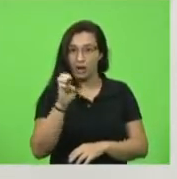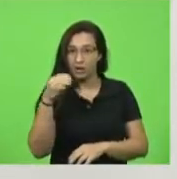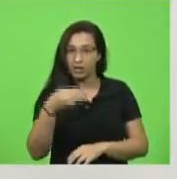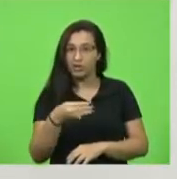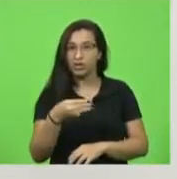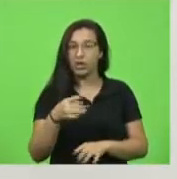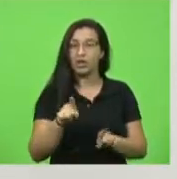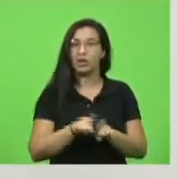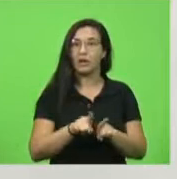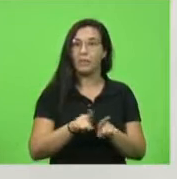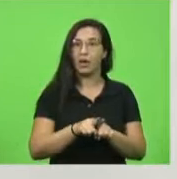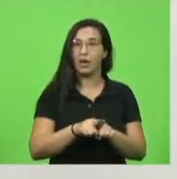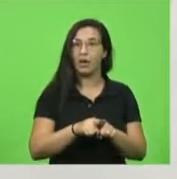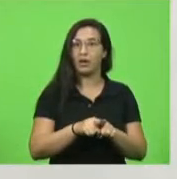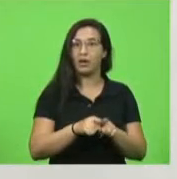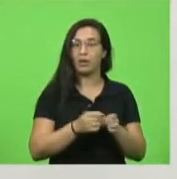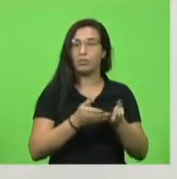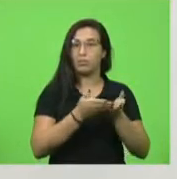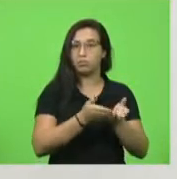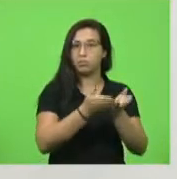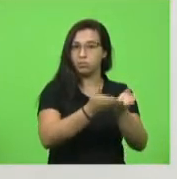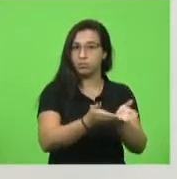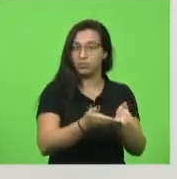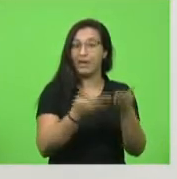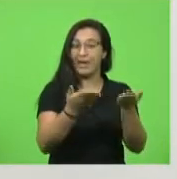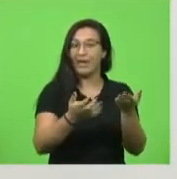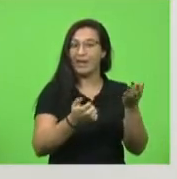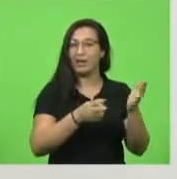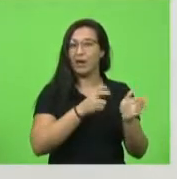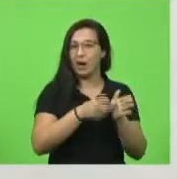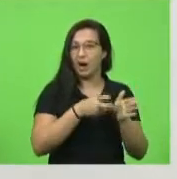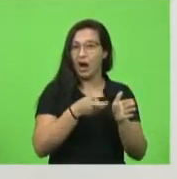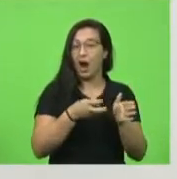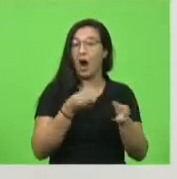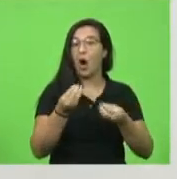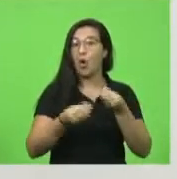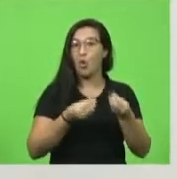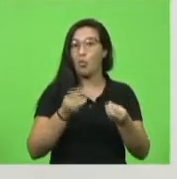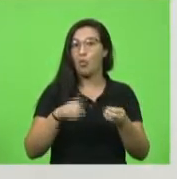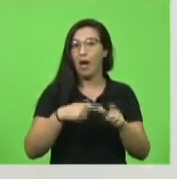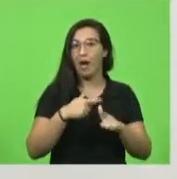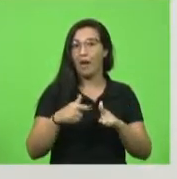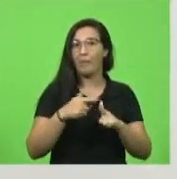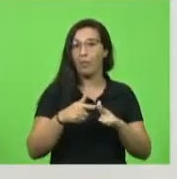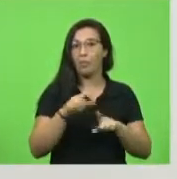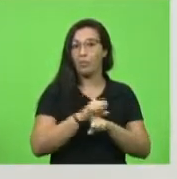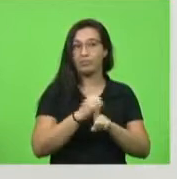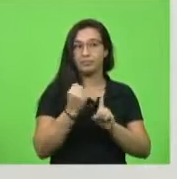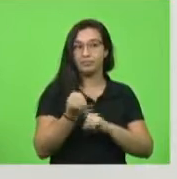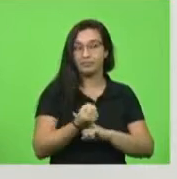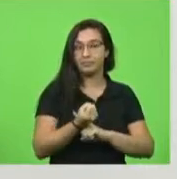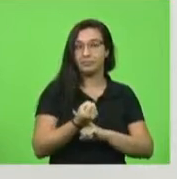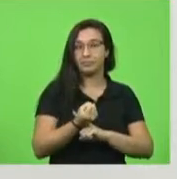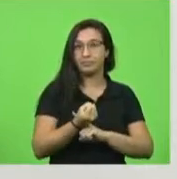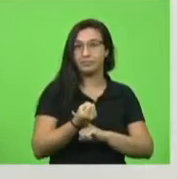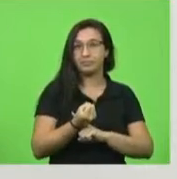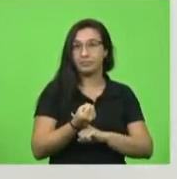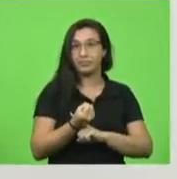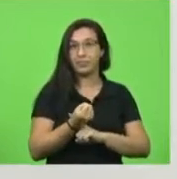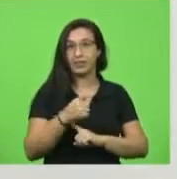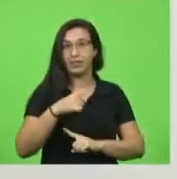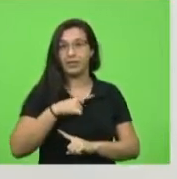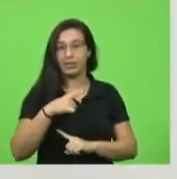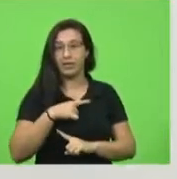virou, o caminhoneiro, deputado Bruno, virou um problema social. Porque, além do caminhoneiro, tem borracheiro,